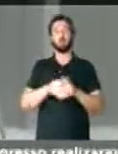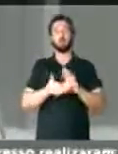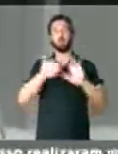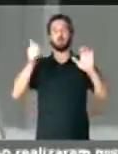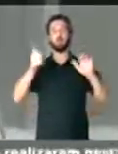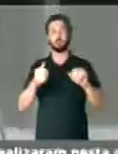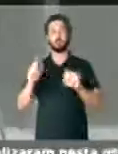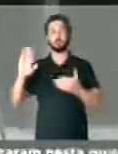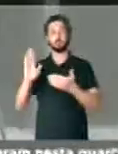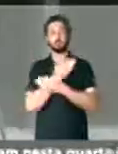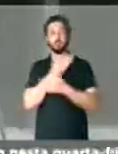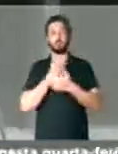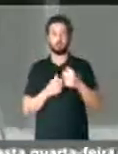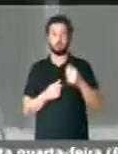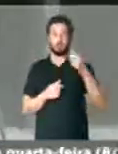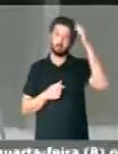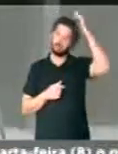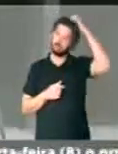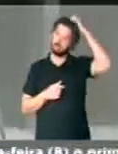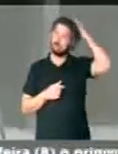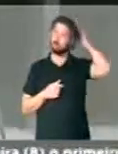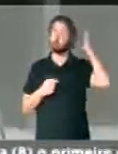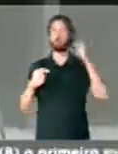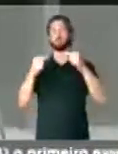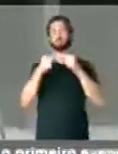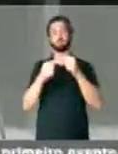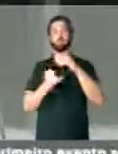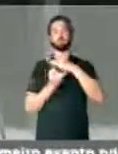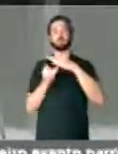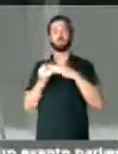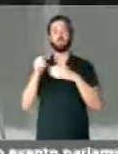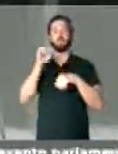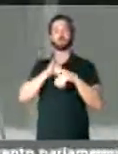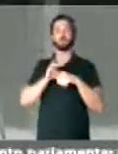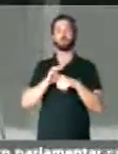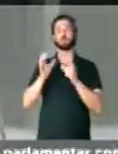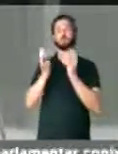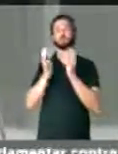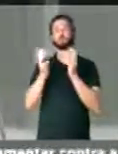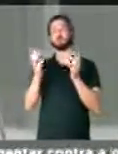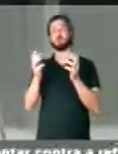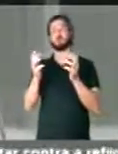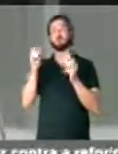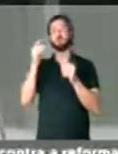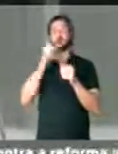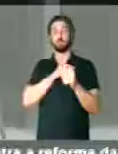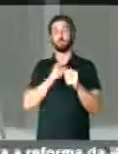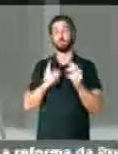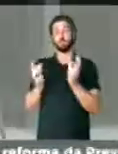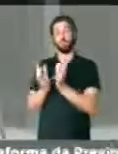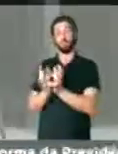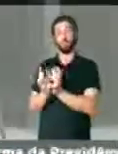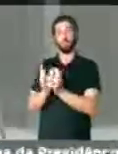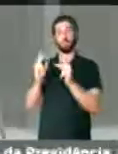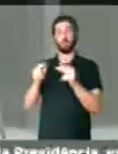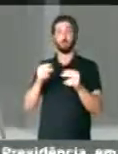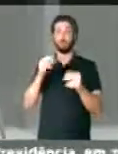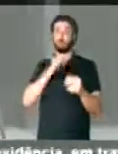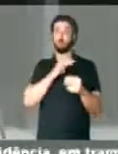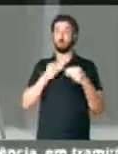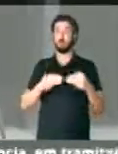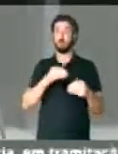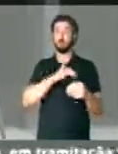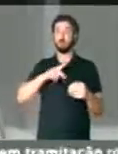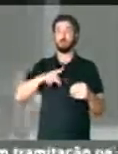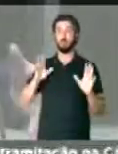a retirada constitucional e institucional de uma presidente de um grupo, como diz o próprio Ministério